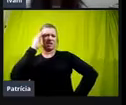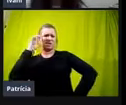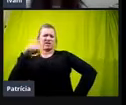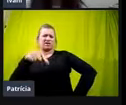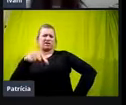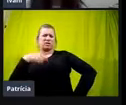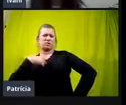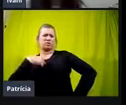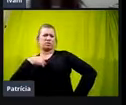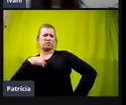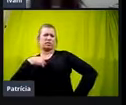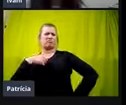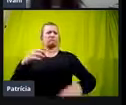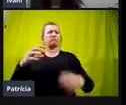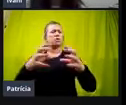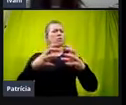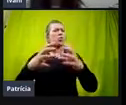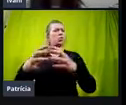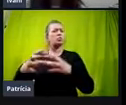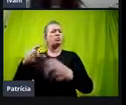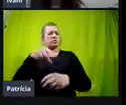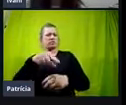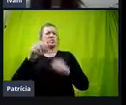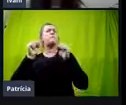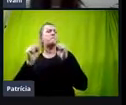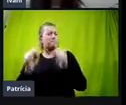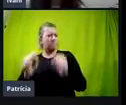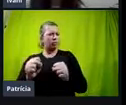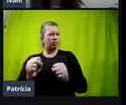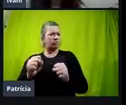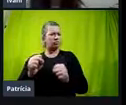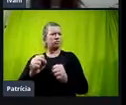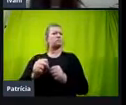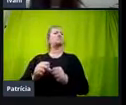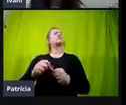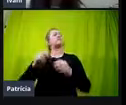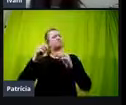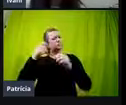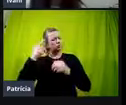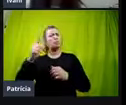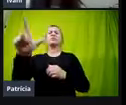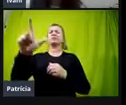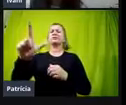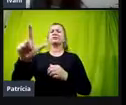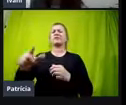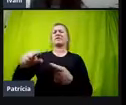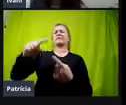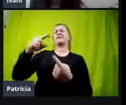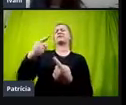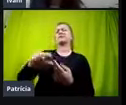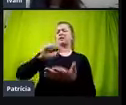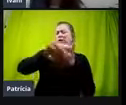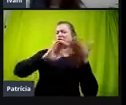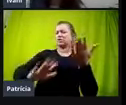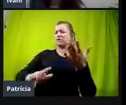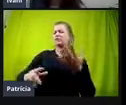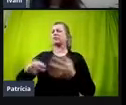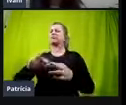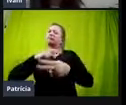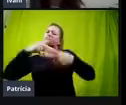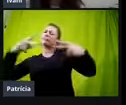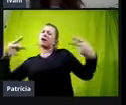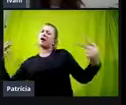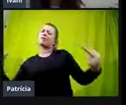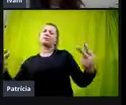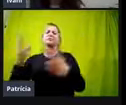ali, e fazer ele entender que ele pode, assim, cumprir aquela tarefa de outras formas, e aí a tecnologia assistiva vai entrar